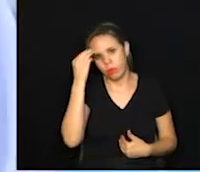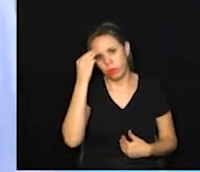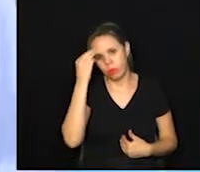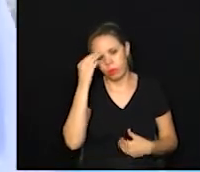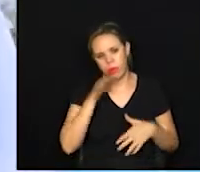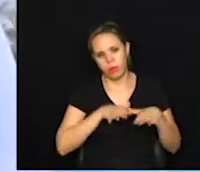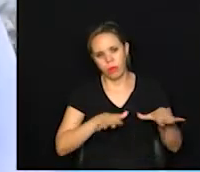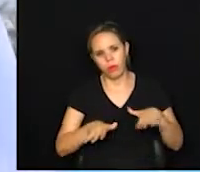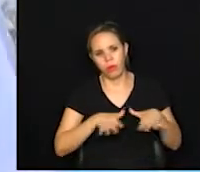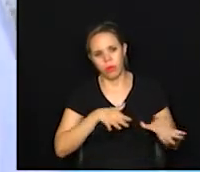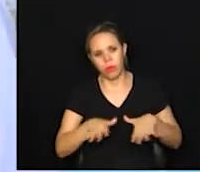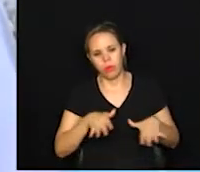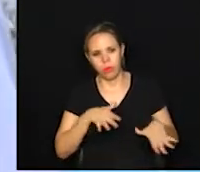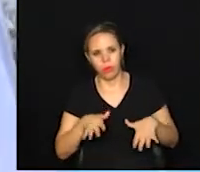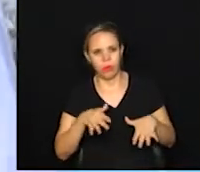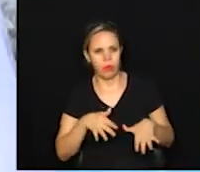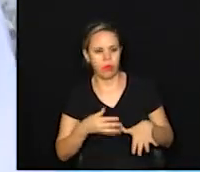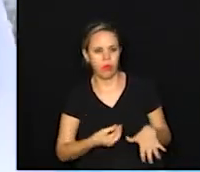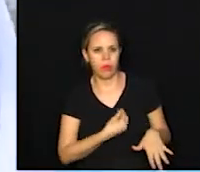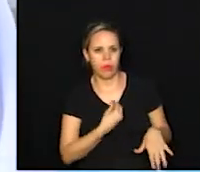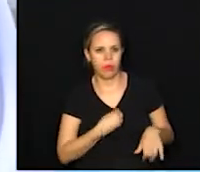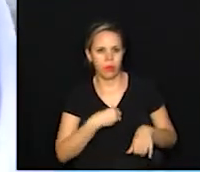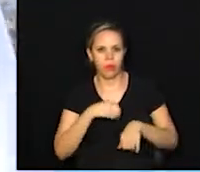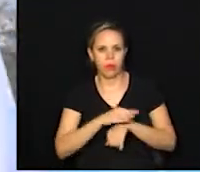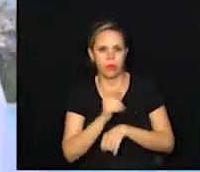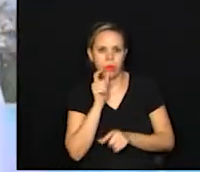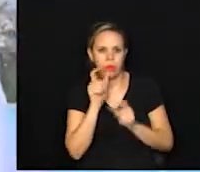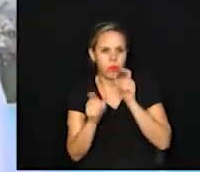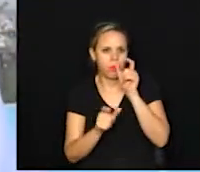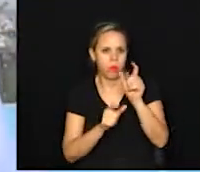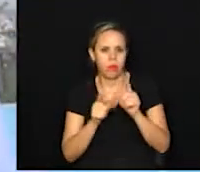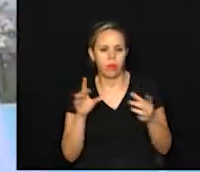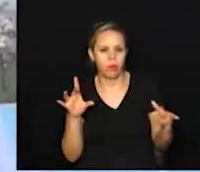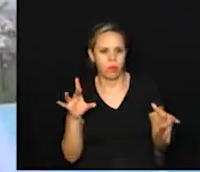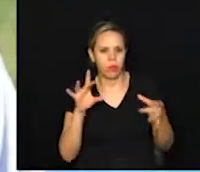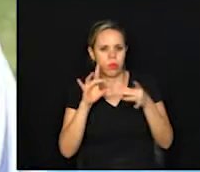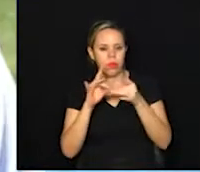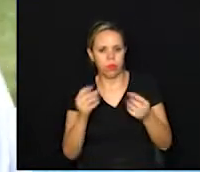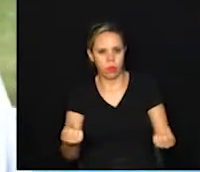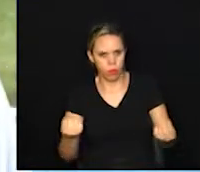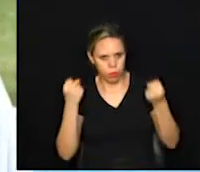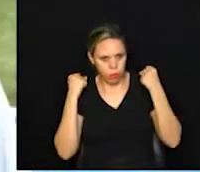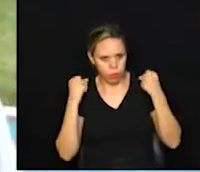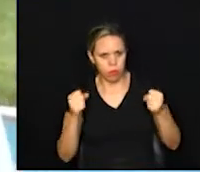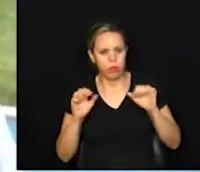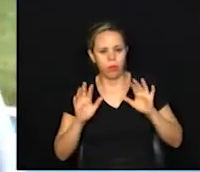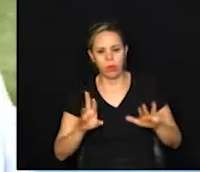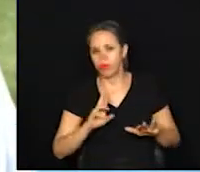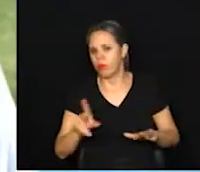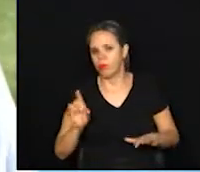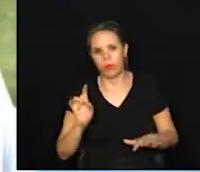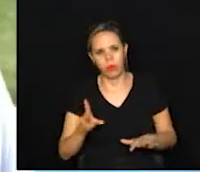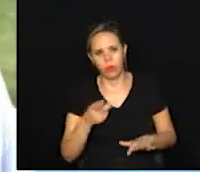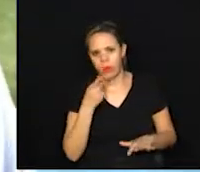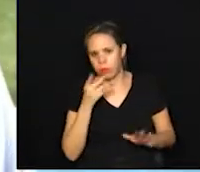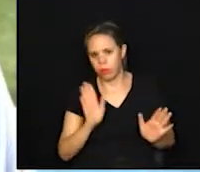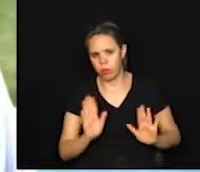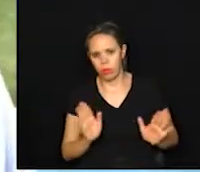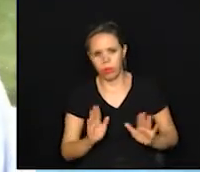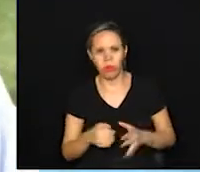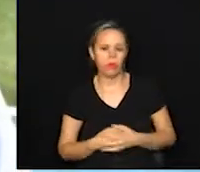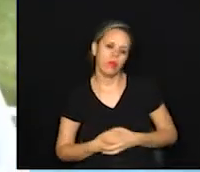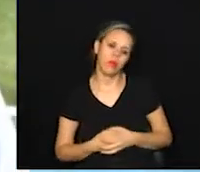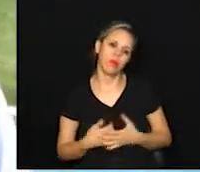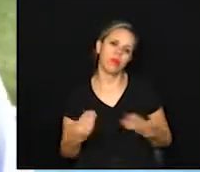Movimentar, mover, dar vida são palavras que associamos à atividade física. Mas não é sobre isso que eu quero falar com vocês.